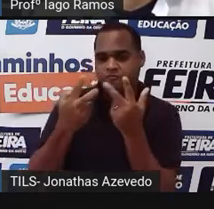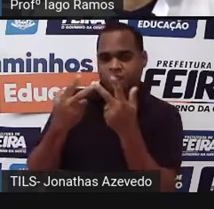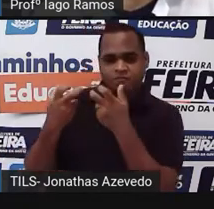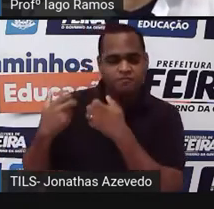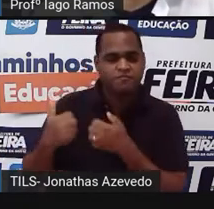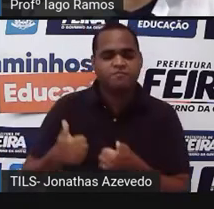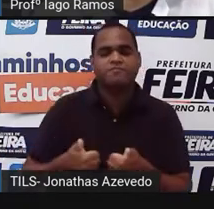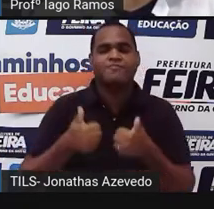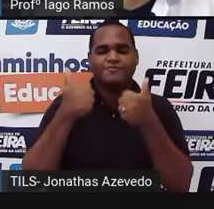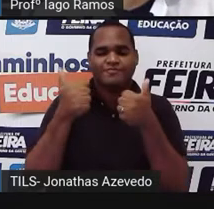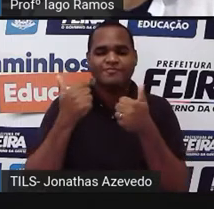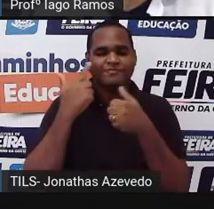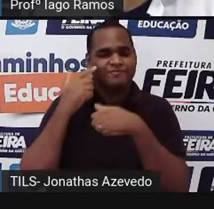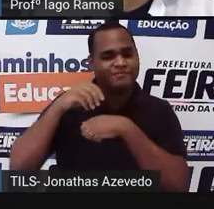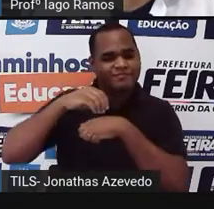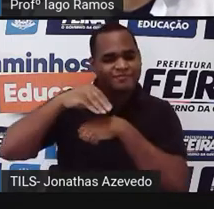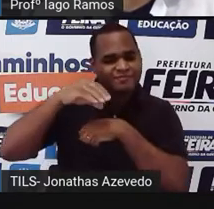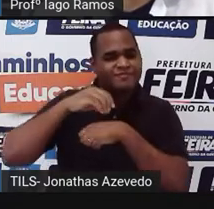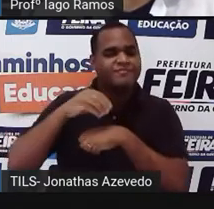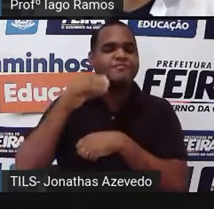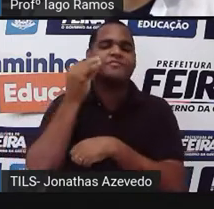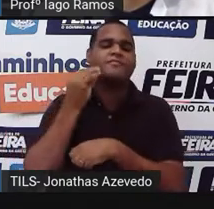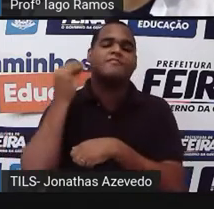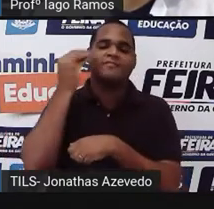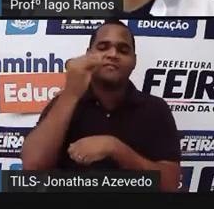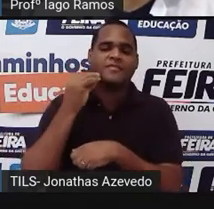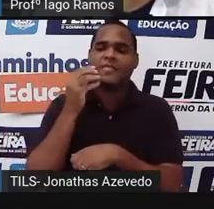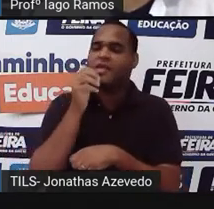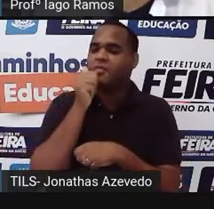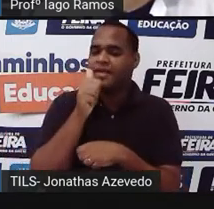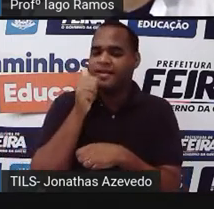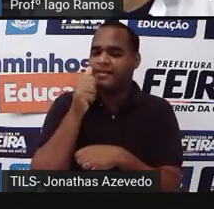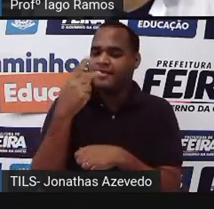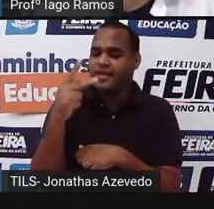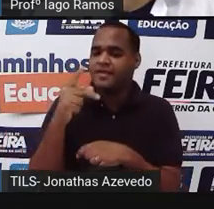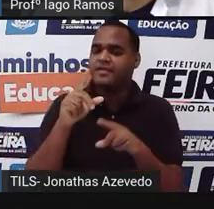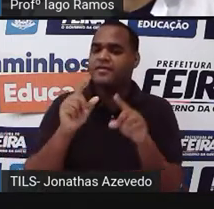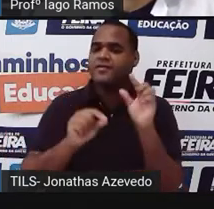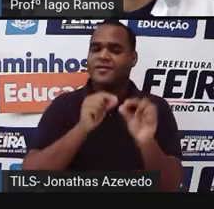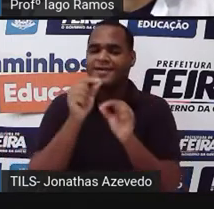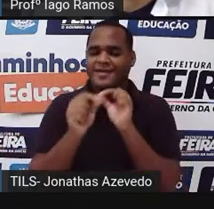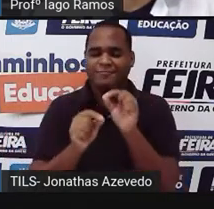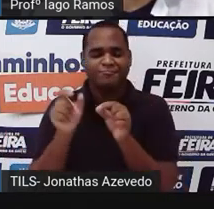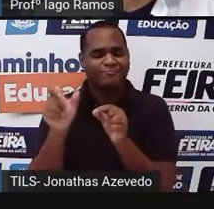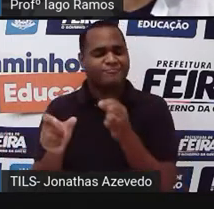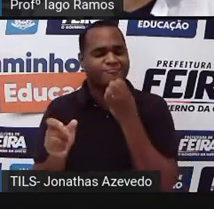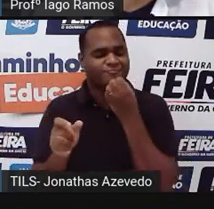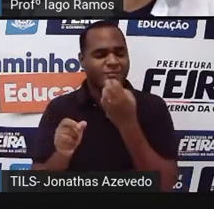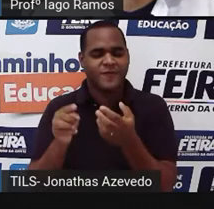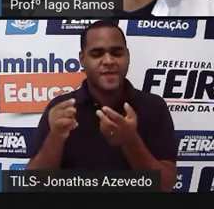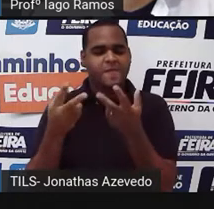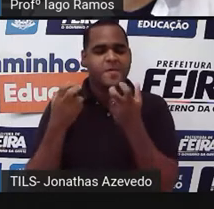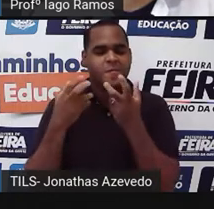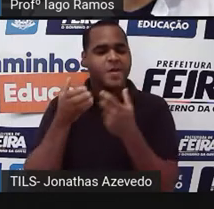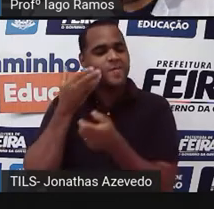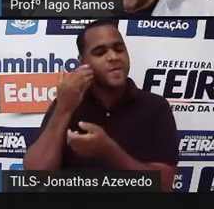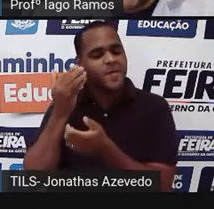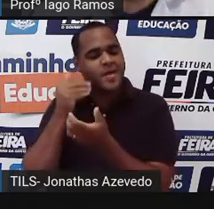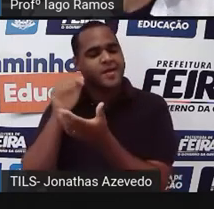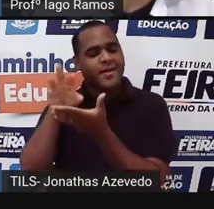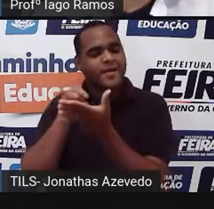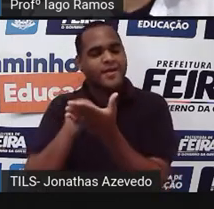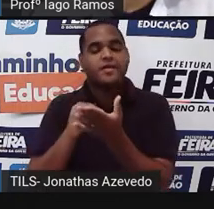do que eu trouxe dessa história da Catherine Johnson, né? E a contribuição dela para a